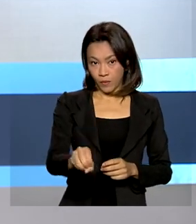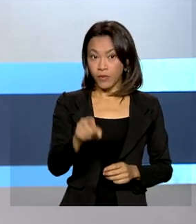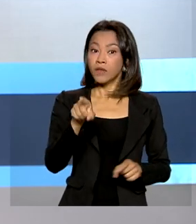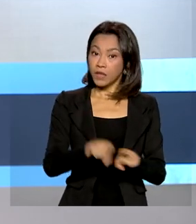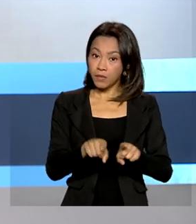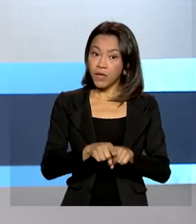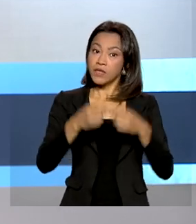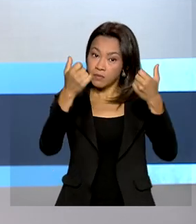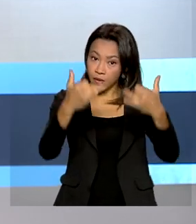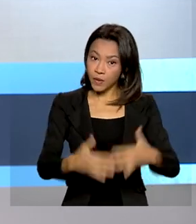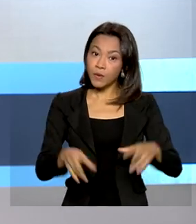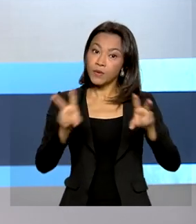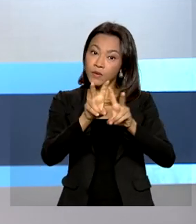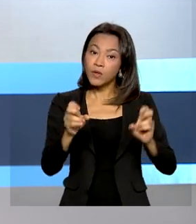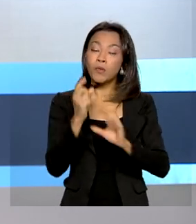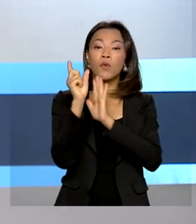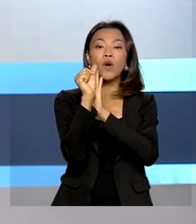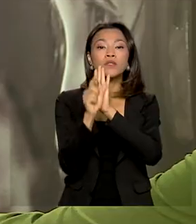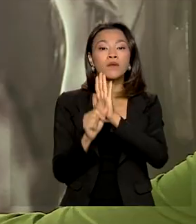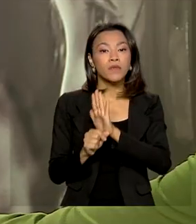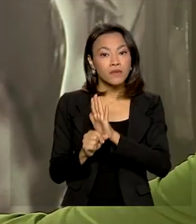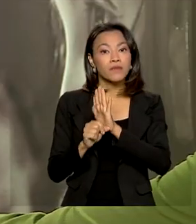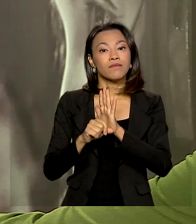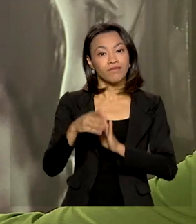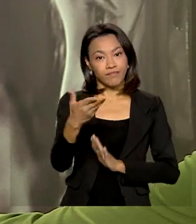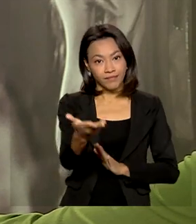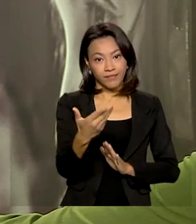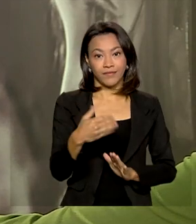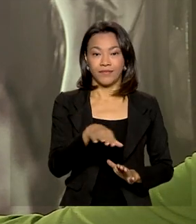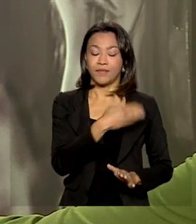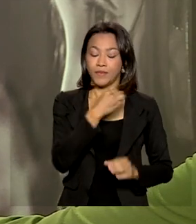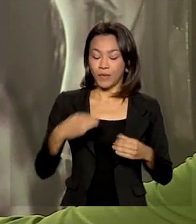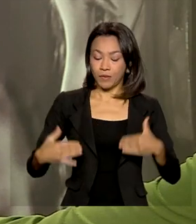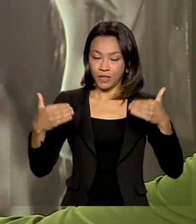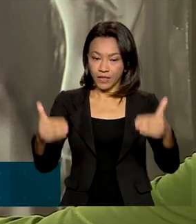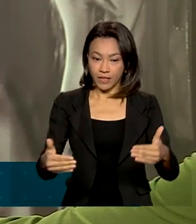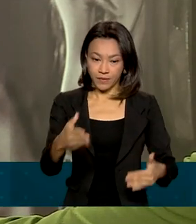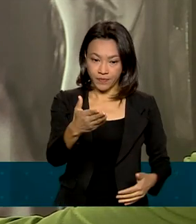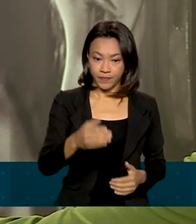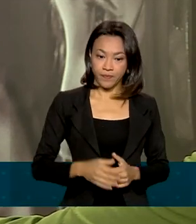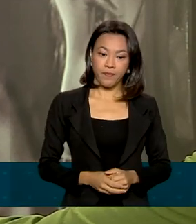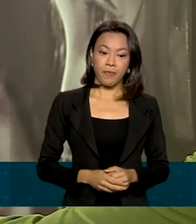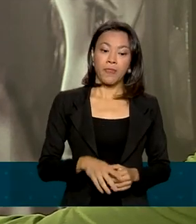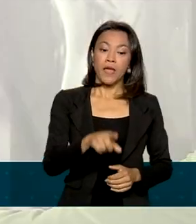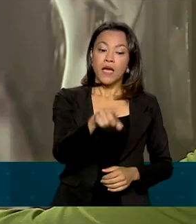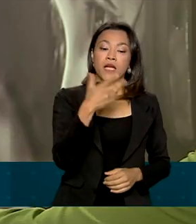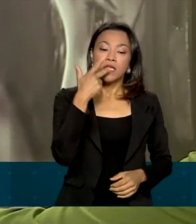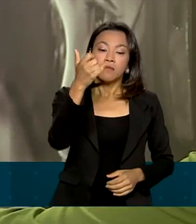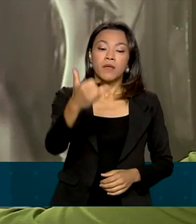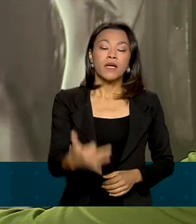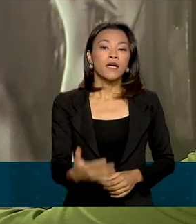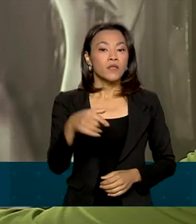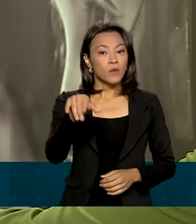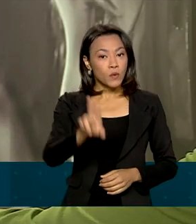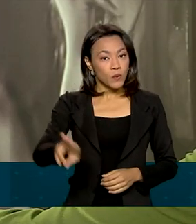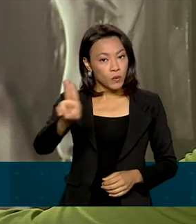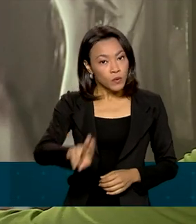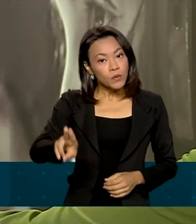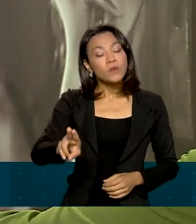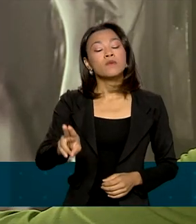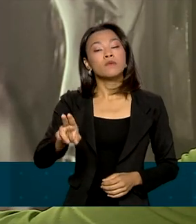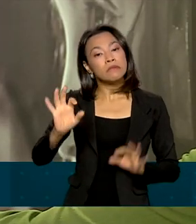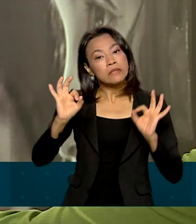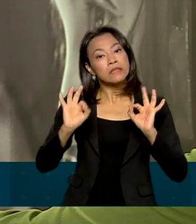orçamentária da pasta no ano passado. A utilização correta do recurso significa que o governo federal